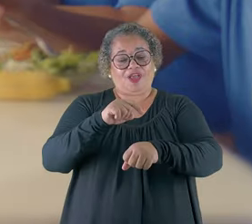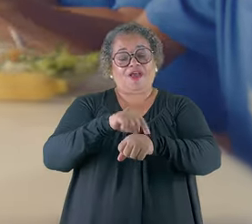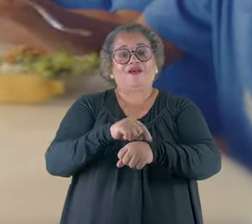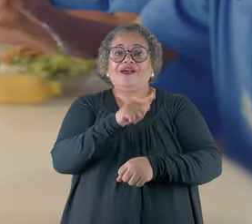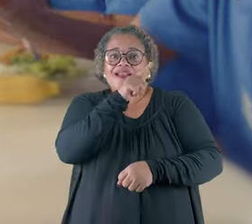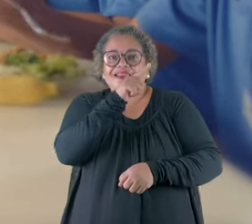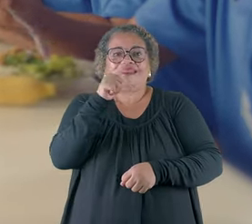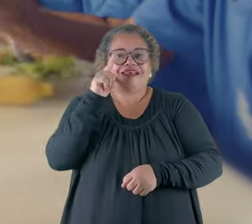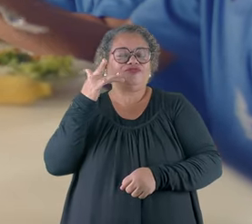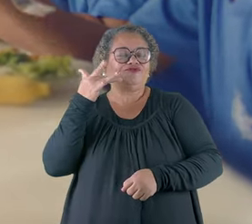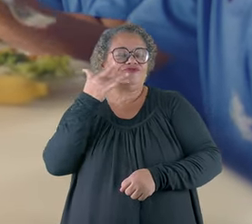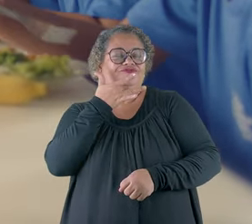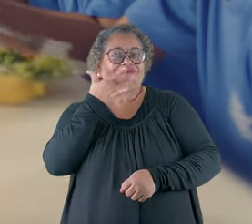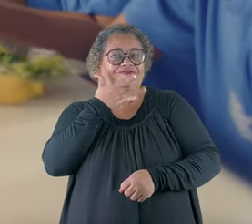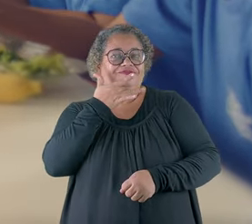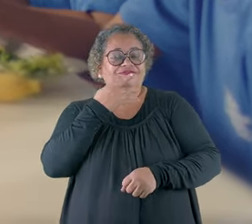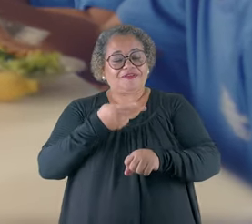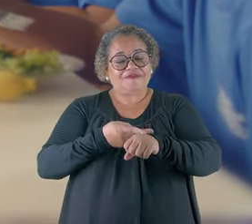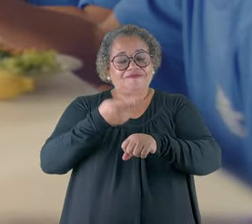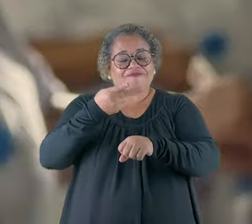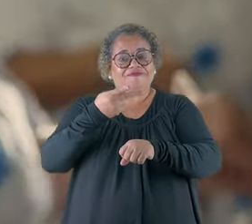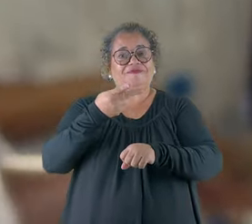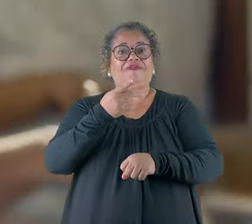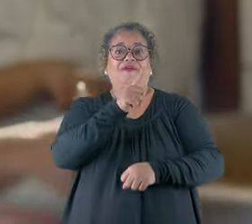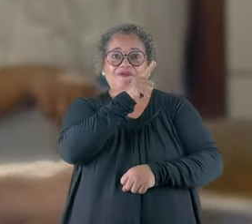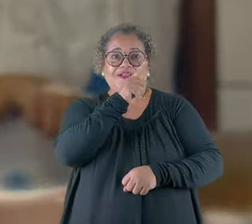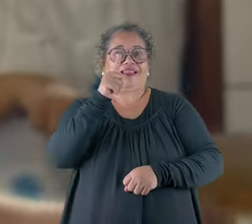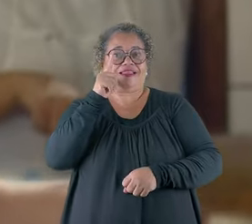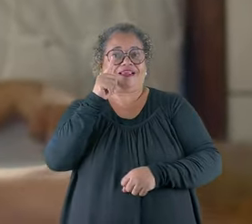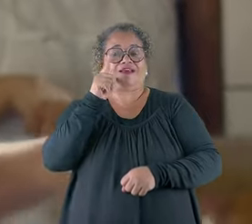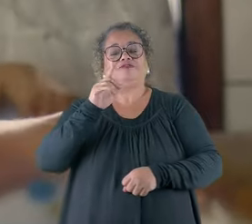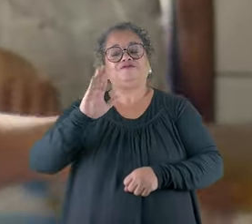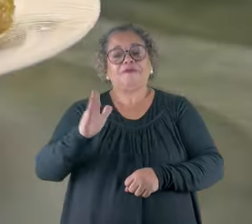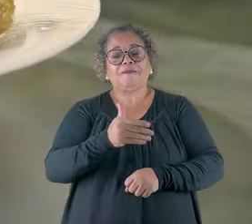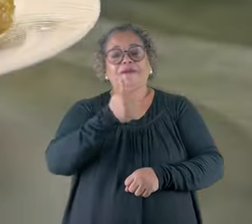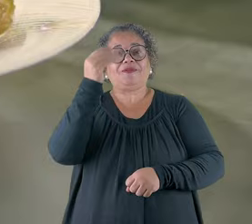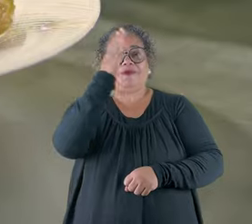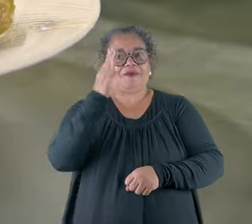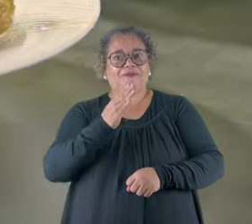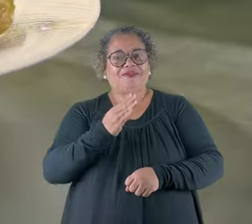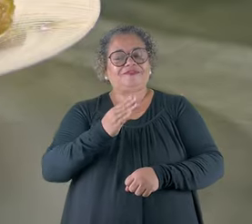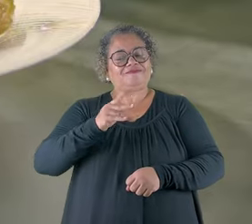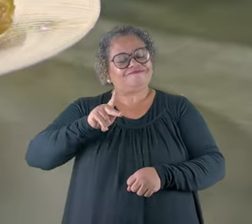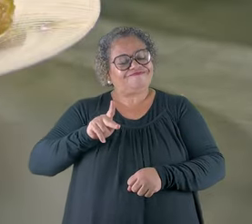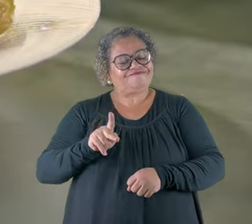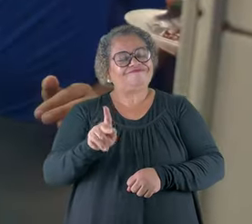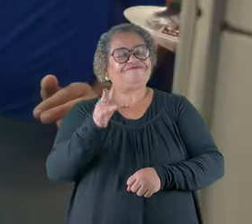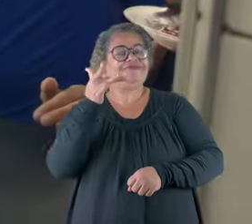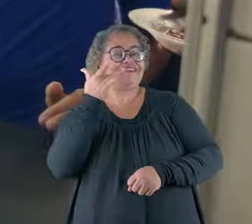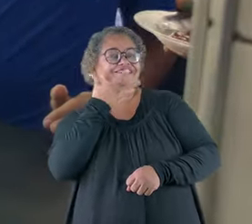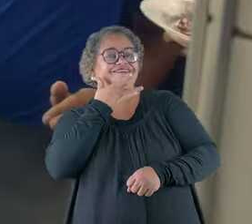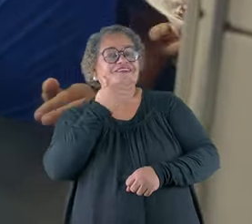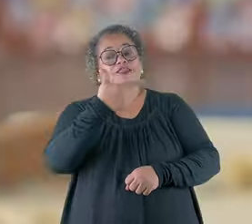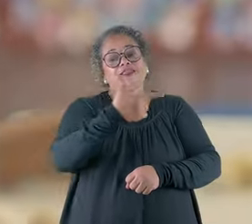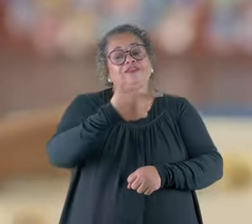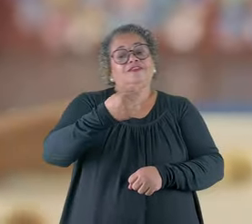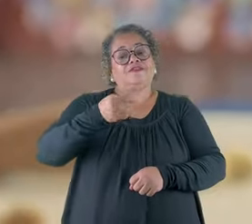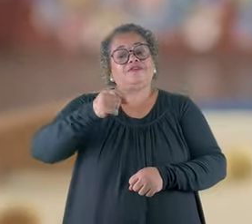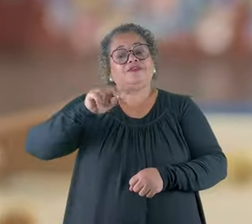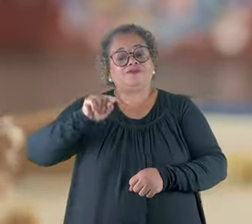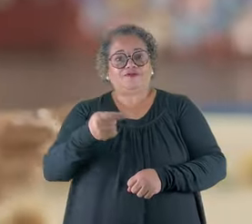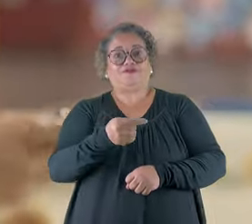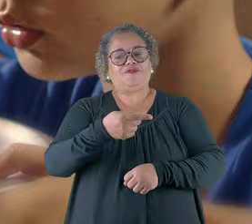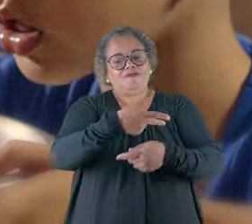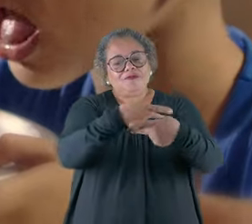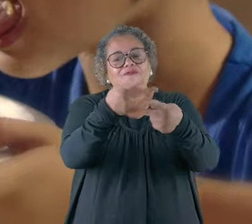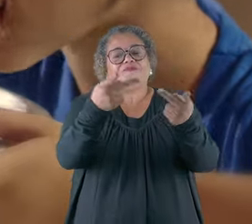Hora do lanche eu nem ia perder, né? A nossa merenda já ganhou o prêmio como a melhor do Brasil e tá cada dia melhor. São 120